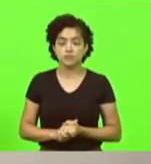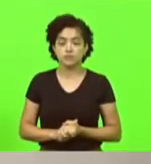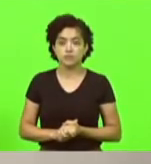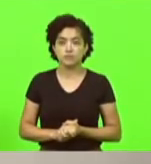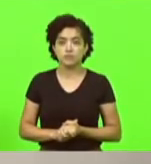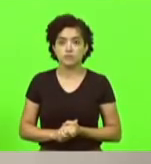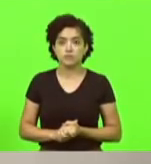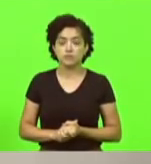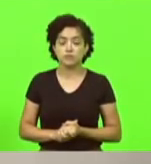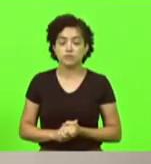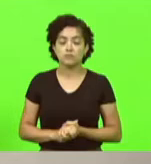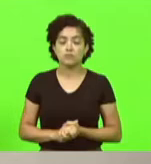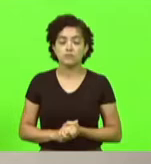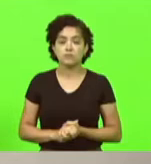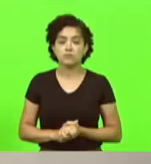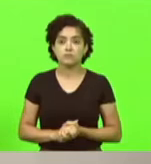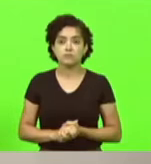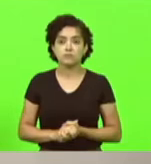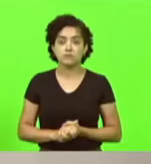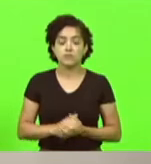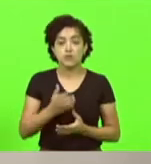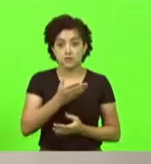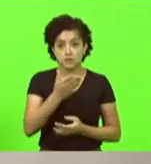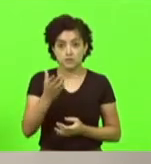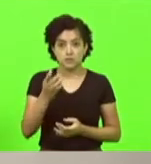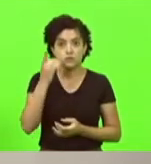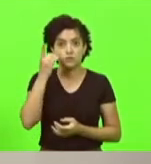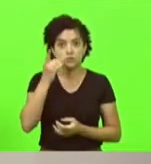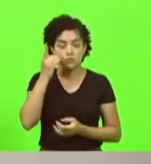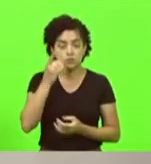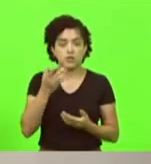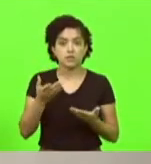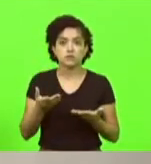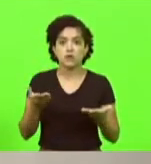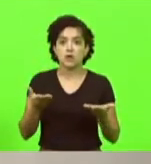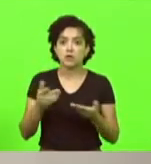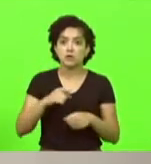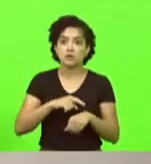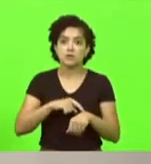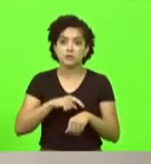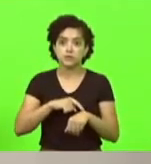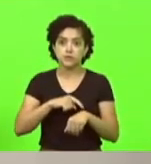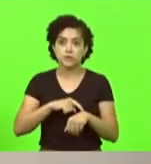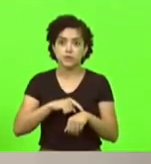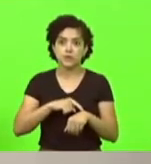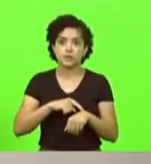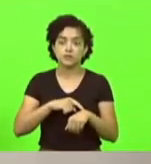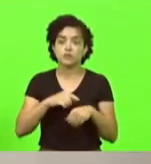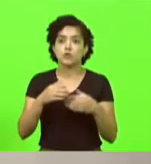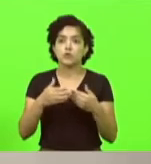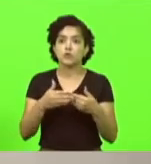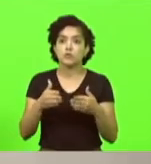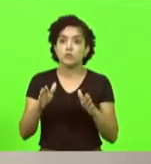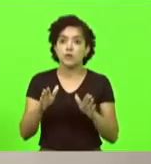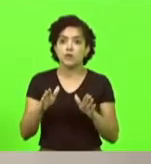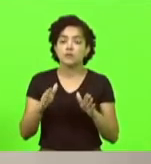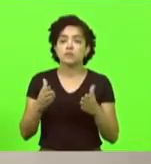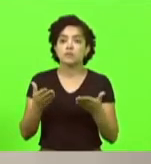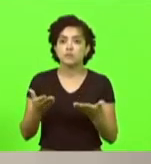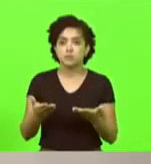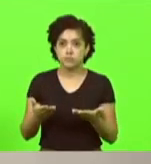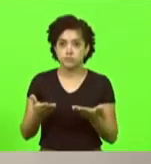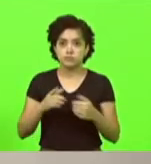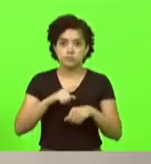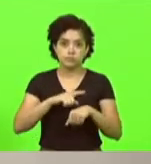Senhores e senhoras deputadas, neste momento, abrimos o prazo de